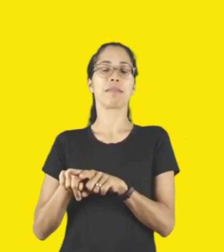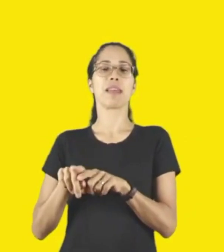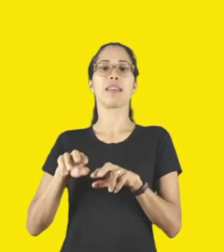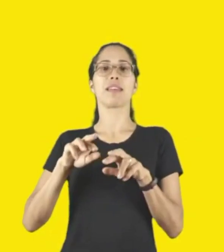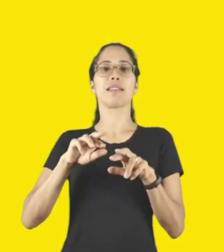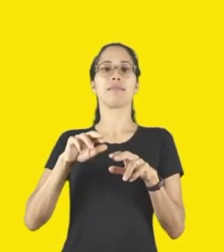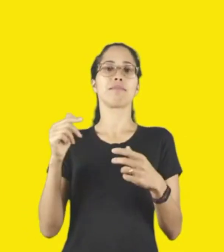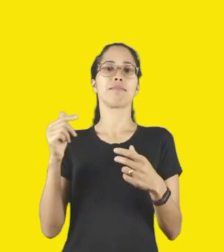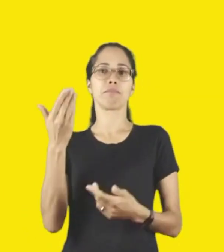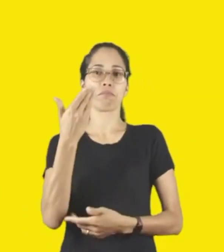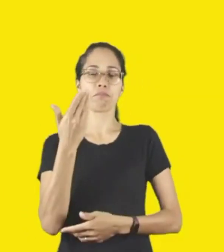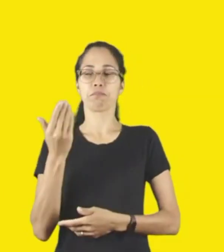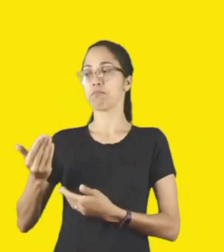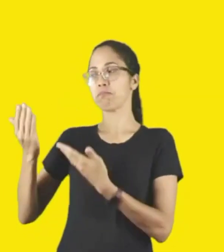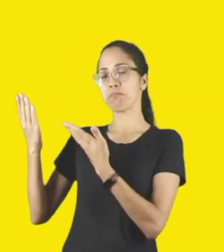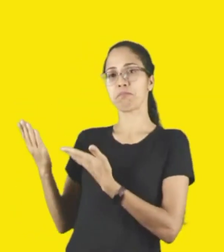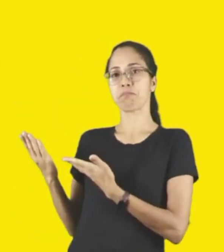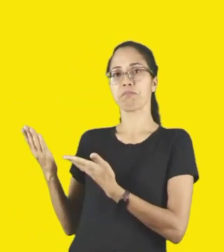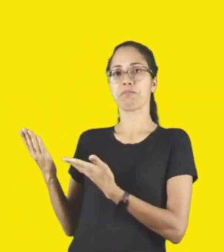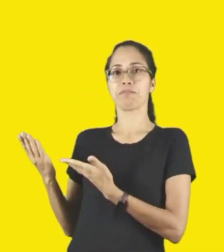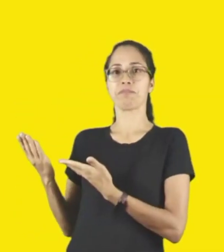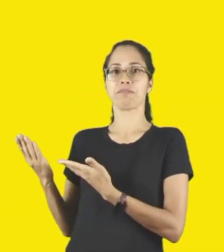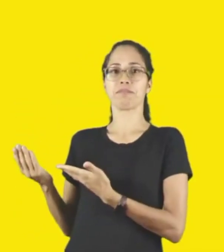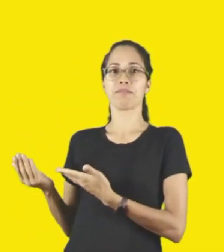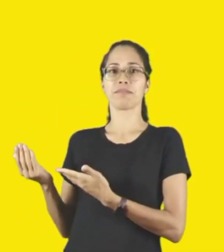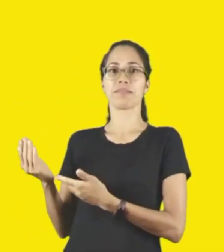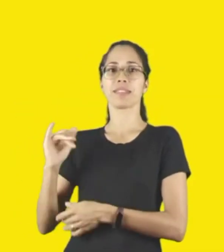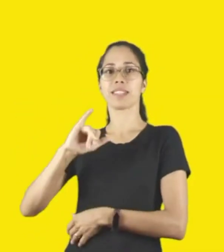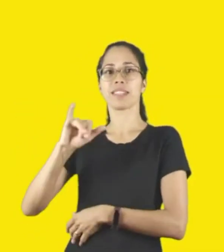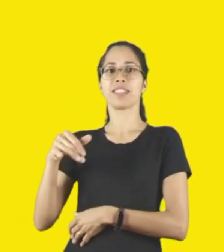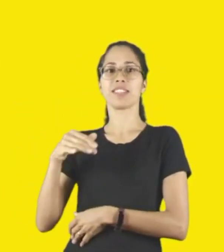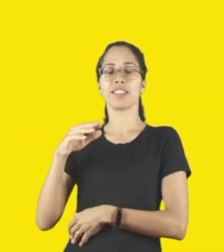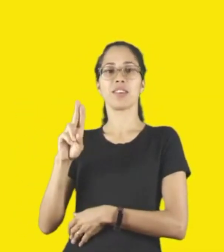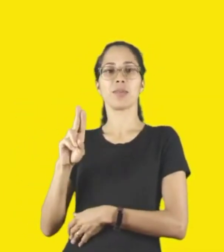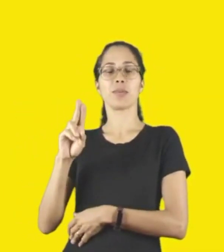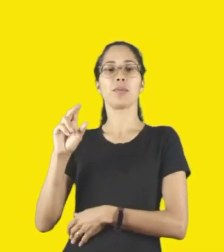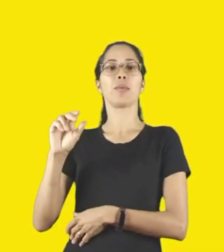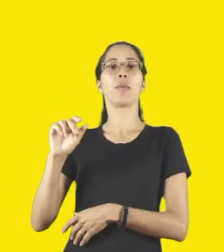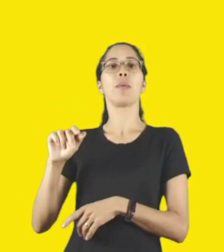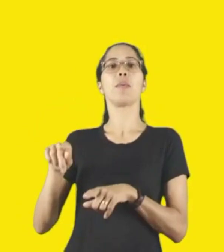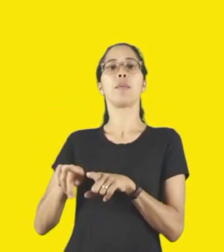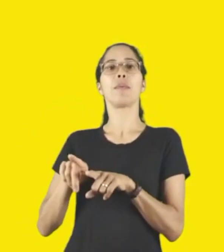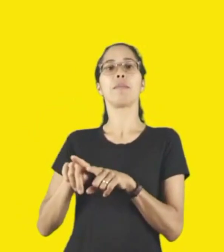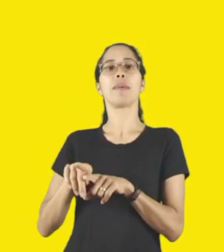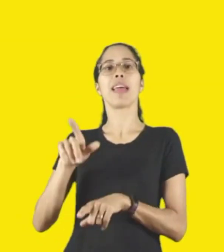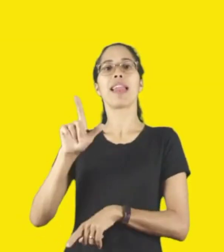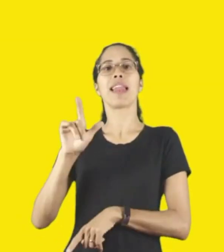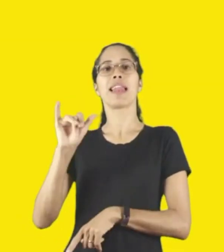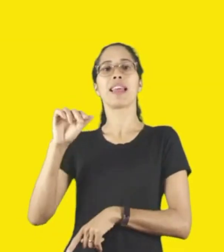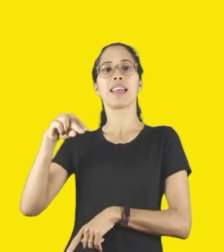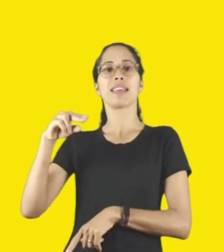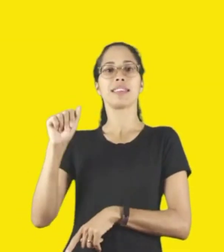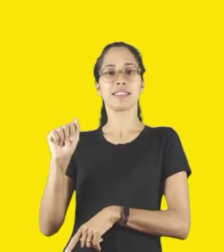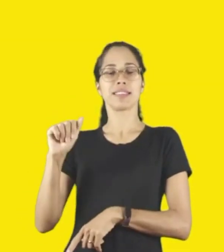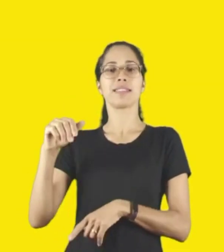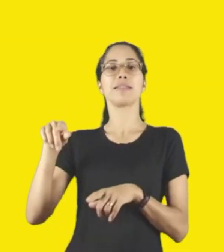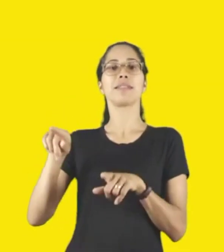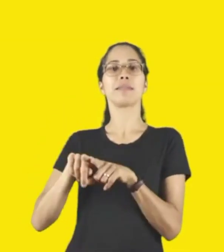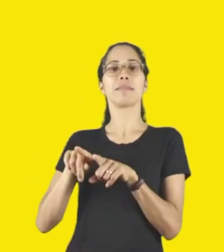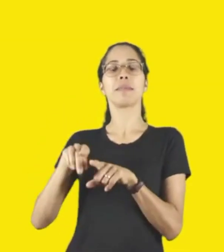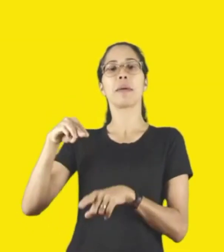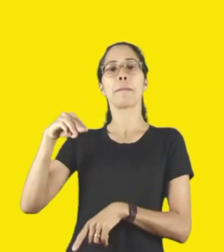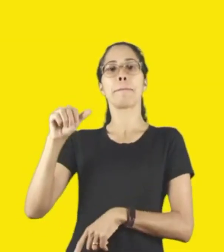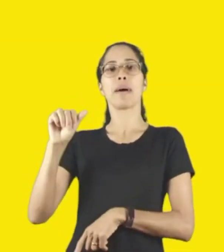Jacareí, Jambeiro, Jaú, Primeira, Lins, Lucélia, Matão, Mogi das Cruzes,